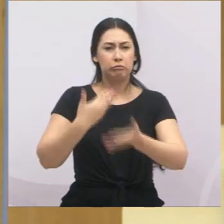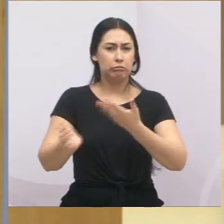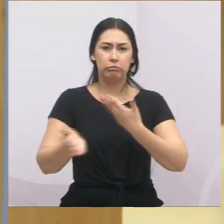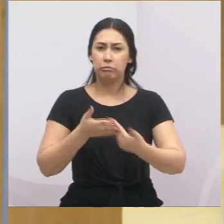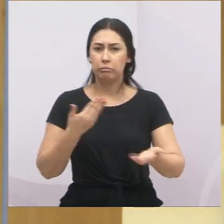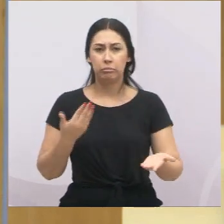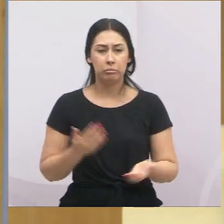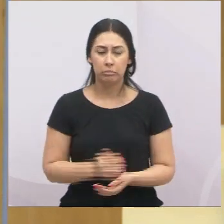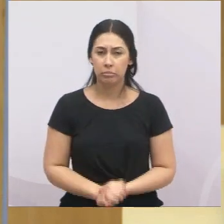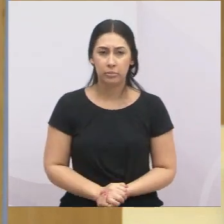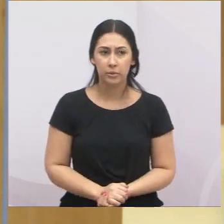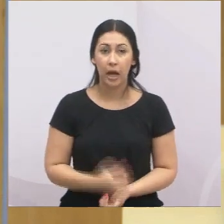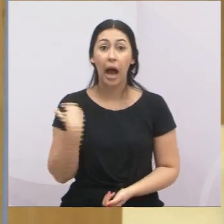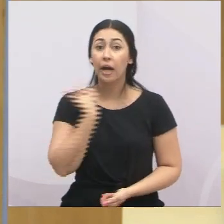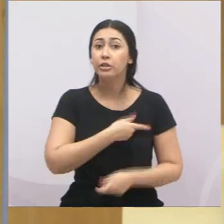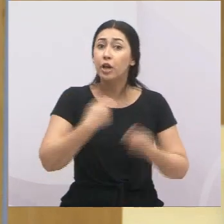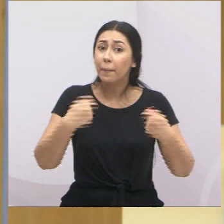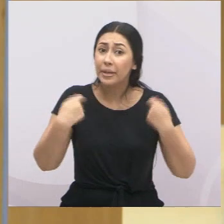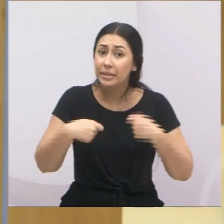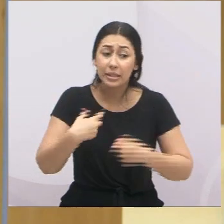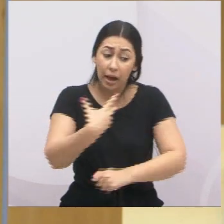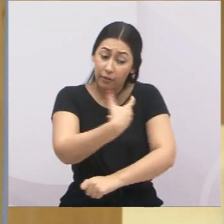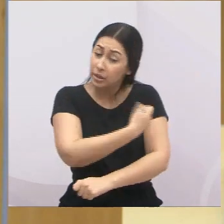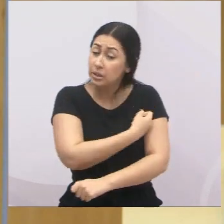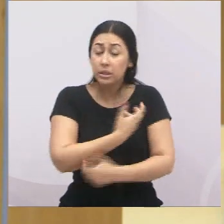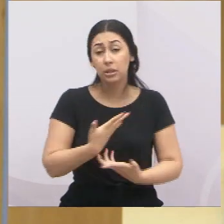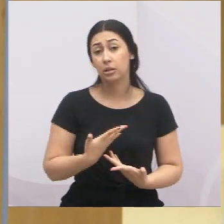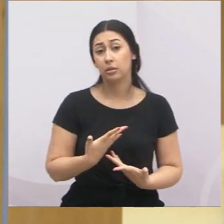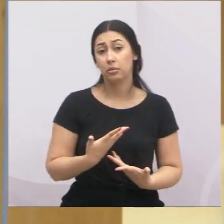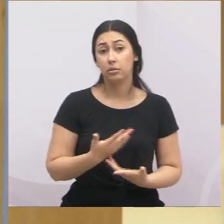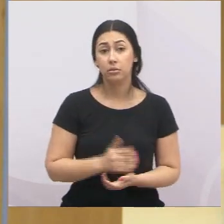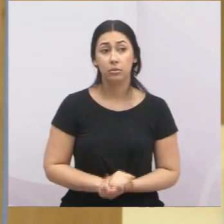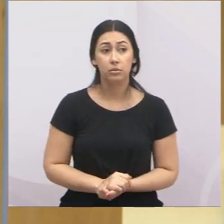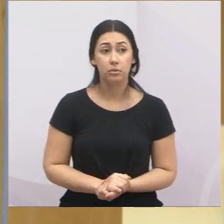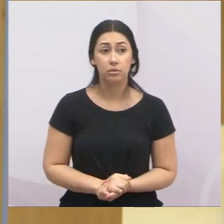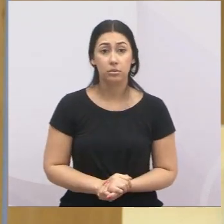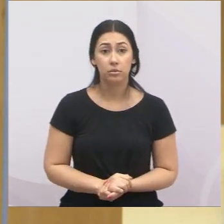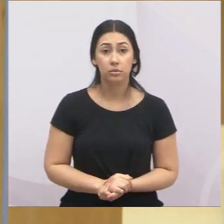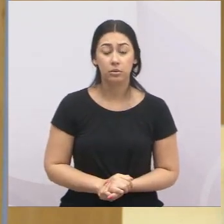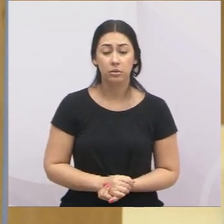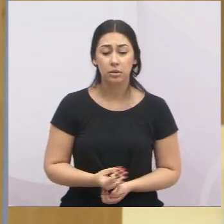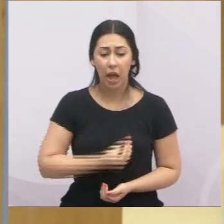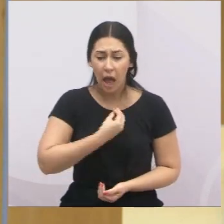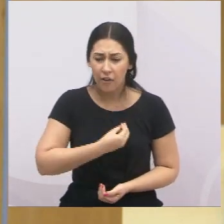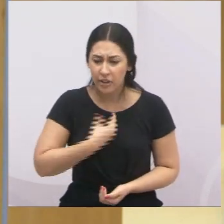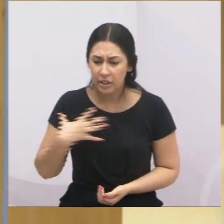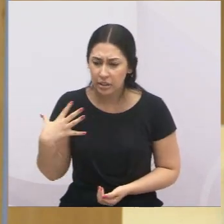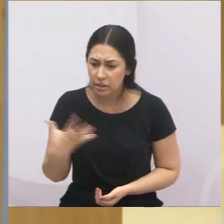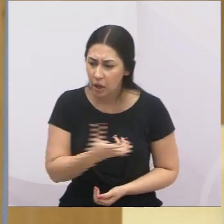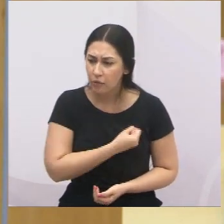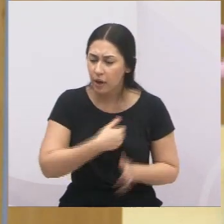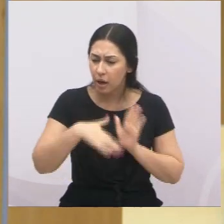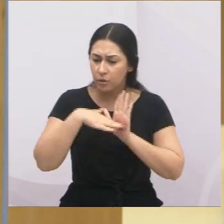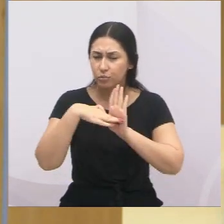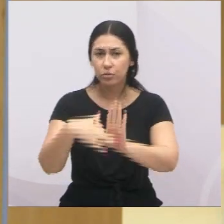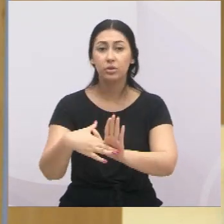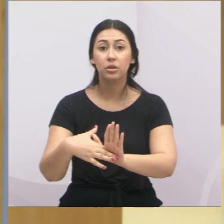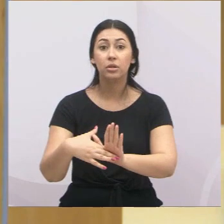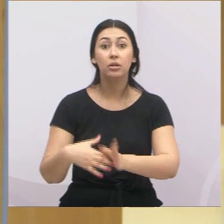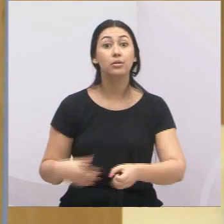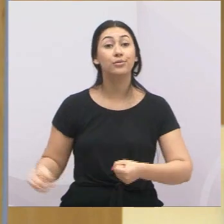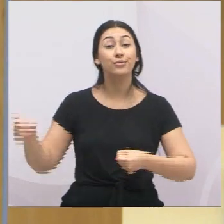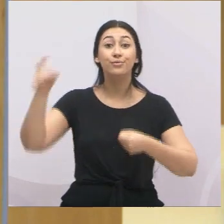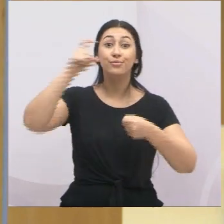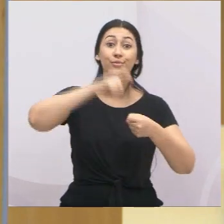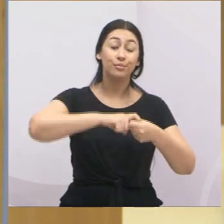onde vem. Nós temos que vacinar nosso povo aí, salvar as vidas e voltar